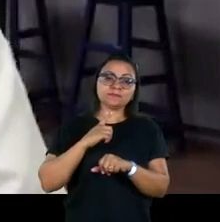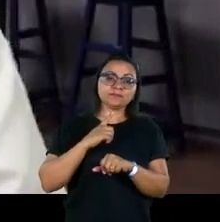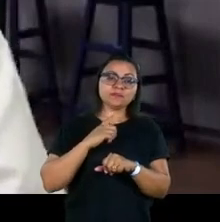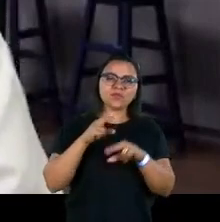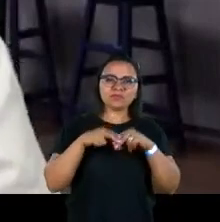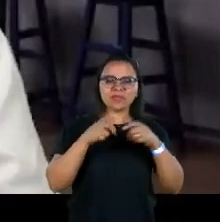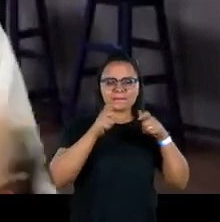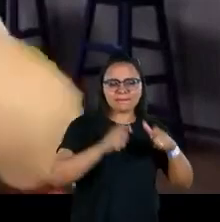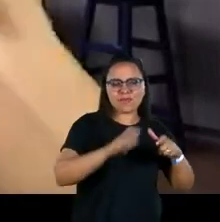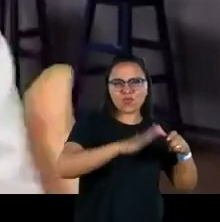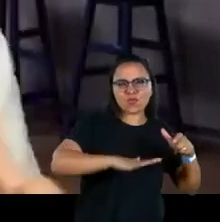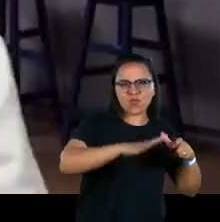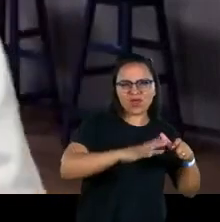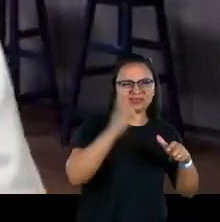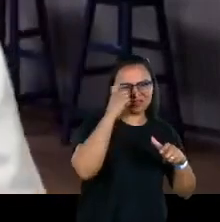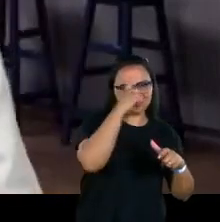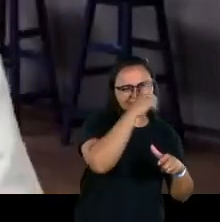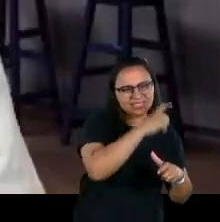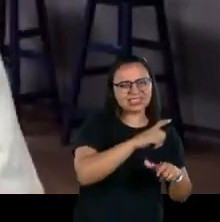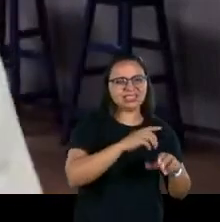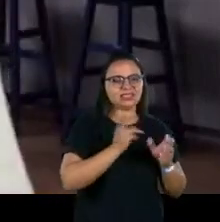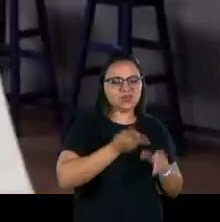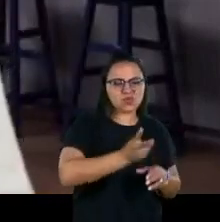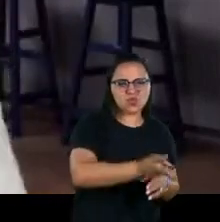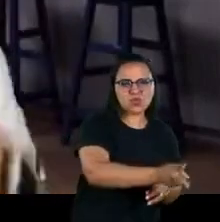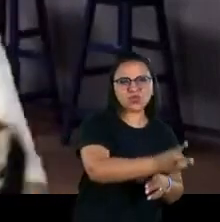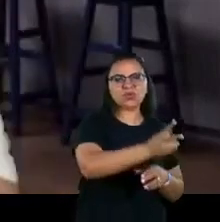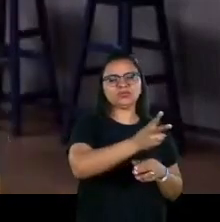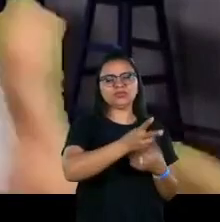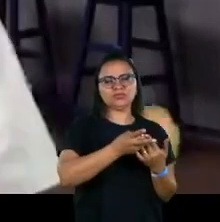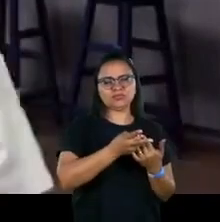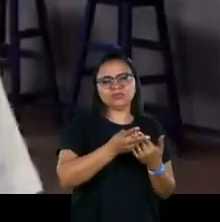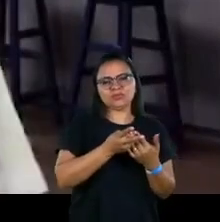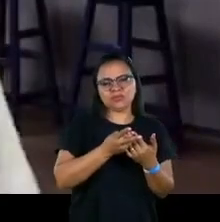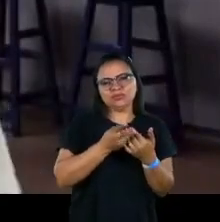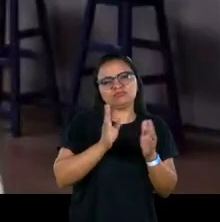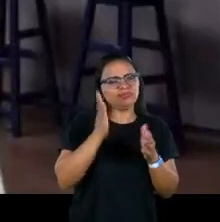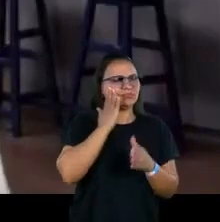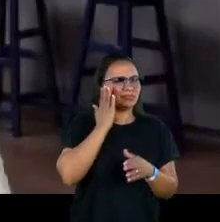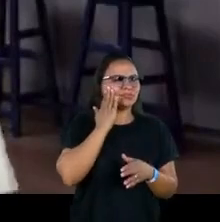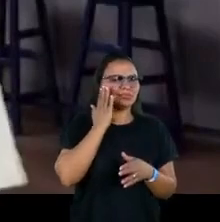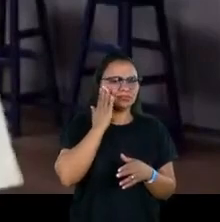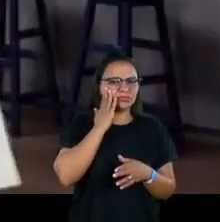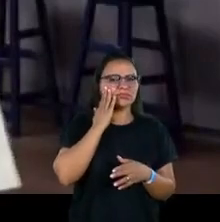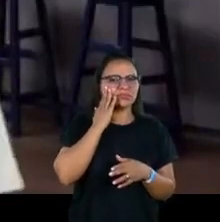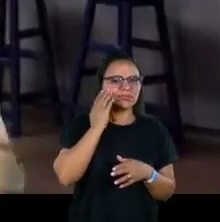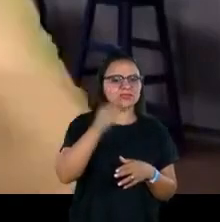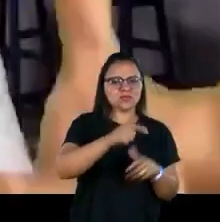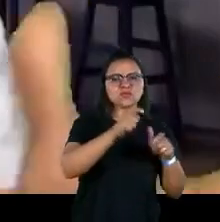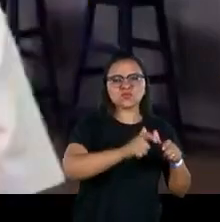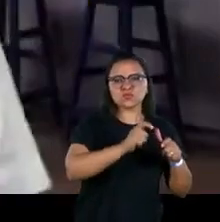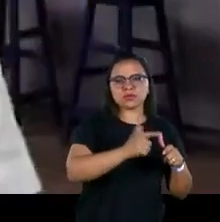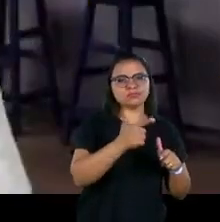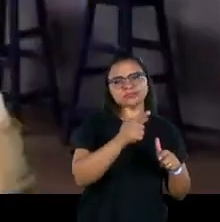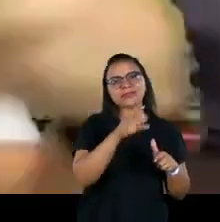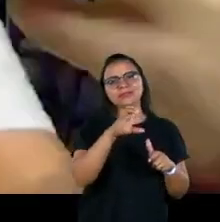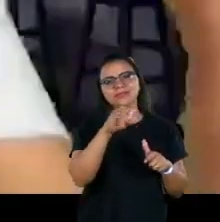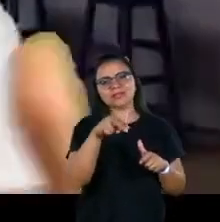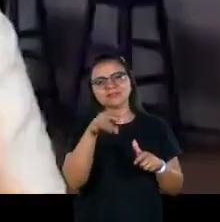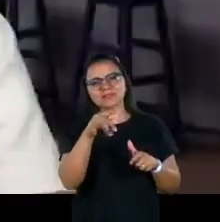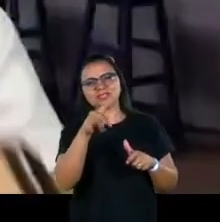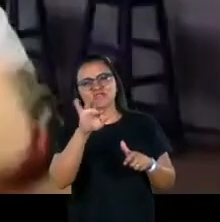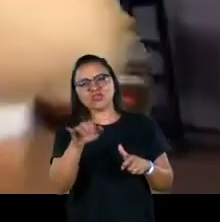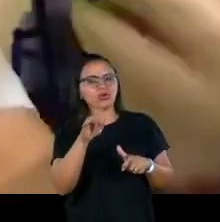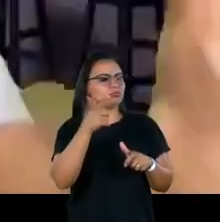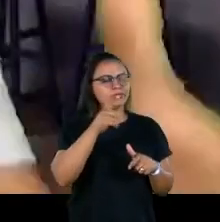pequenas entidades que tem dificuldade de sobreviver e que como você deve saber essas entidades muitas vezes não tem CNPJ é